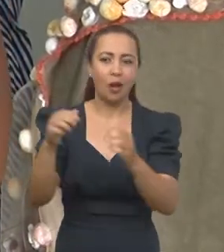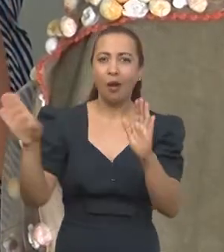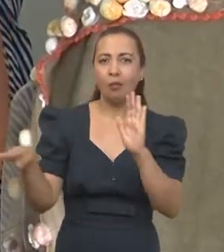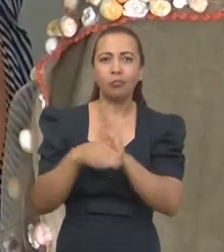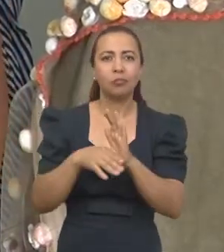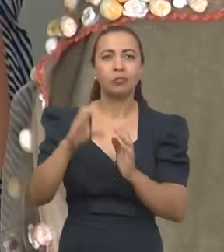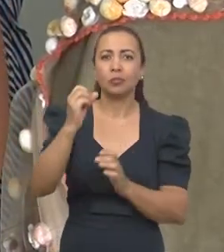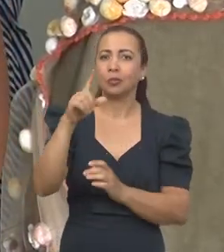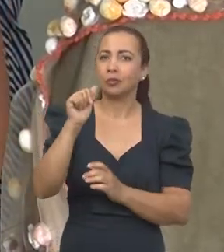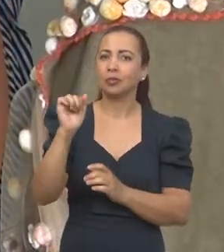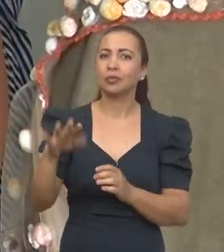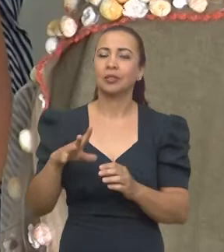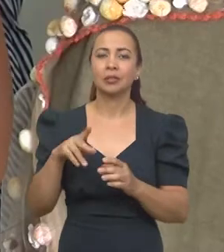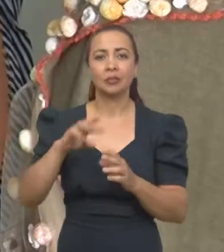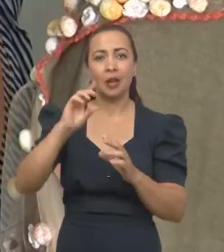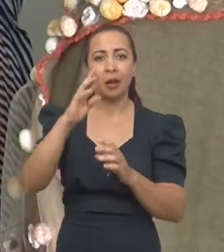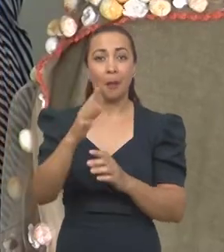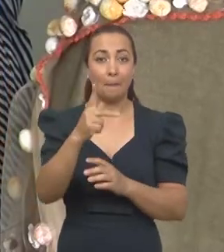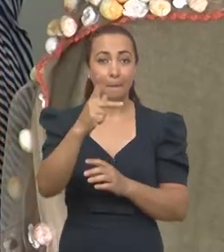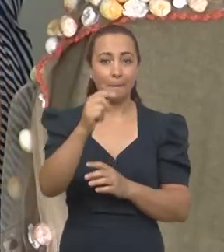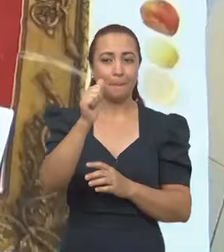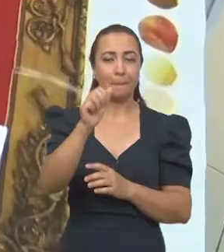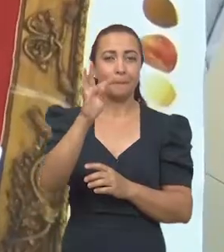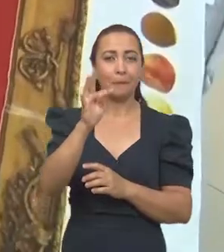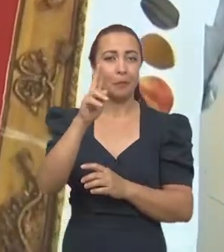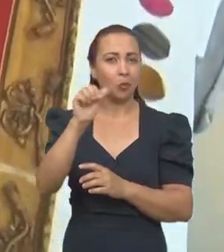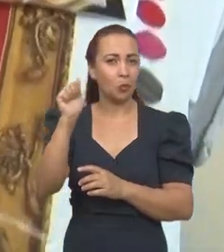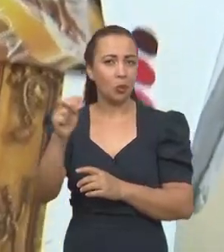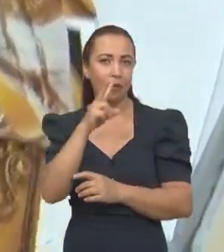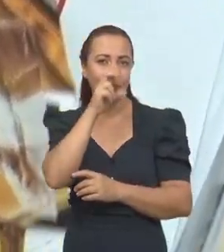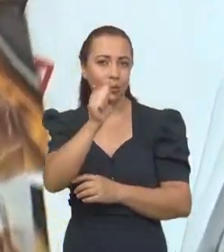gente tá lançando, que é o Patuá Força Ancestral.